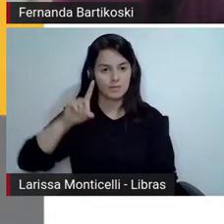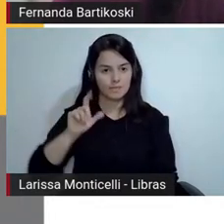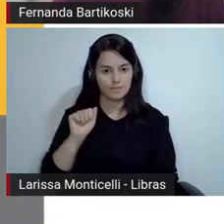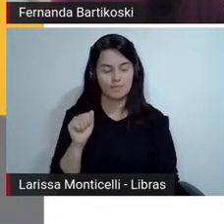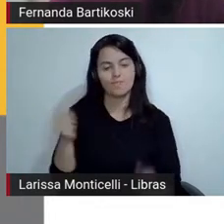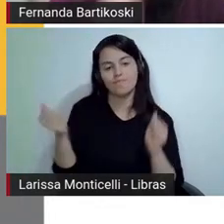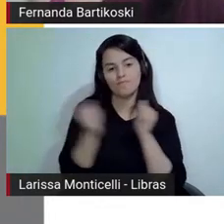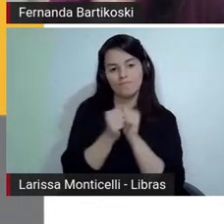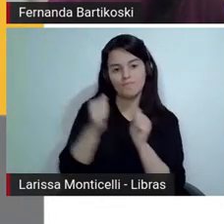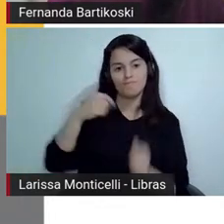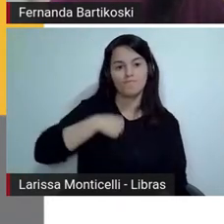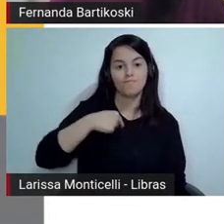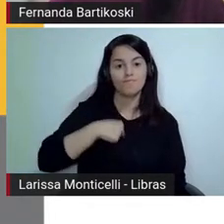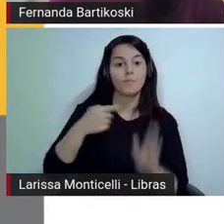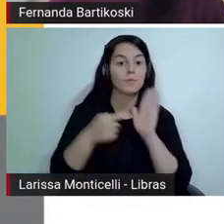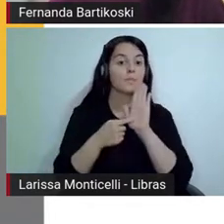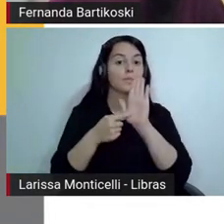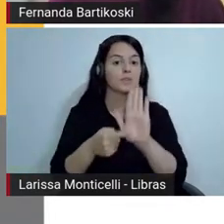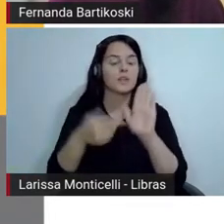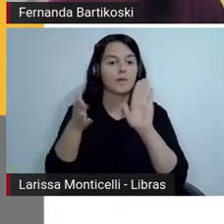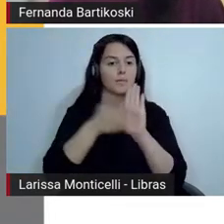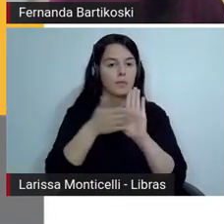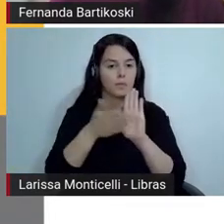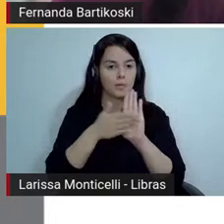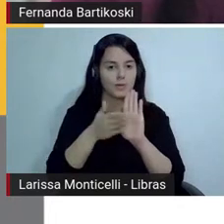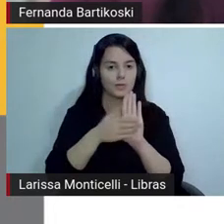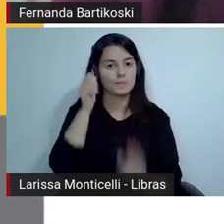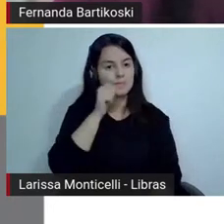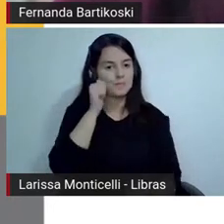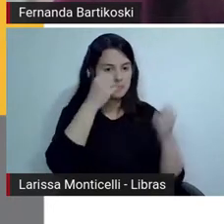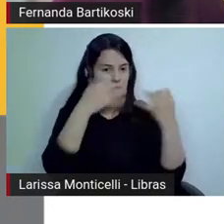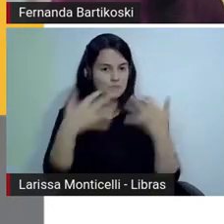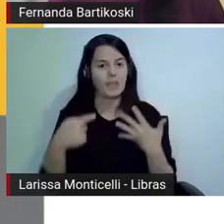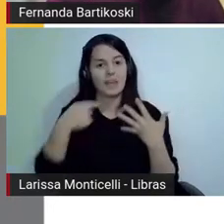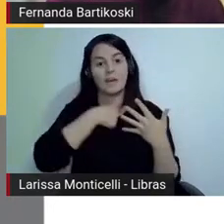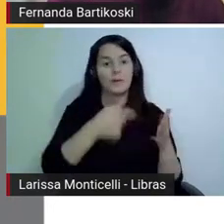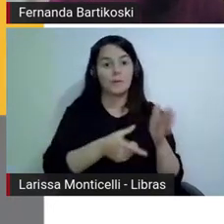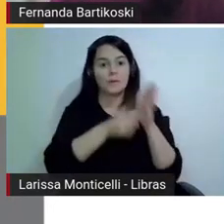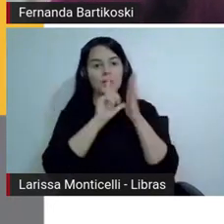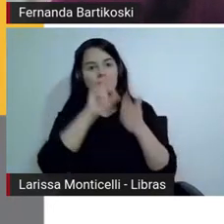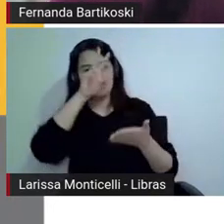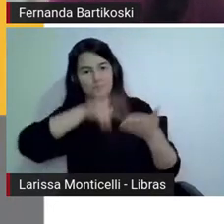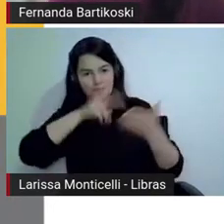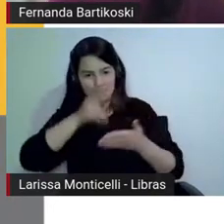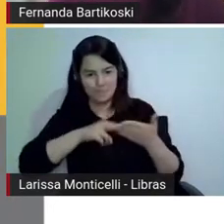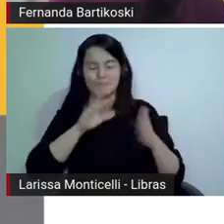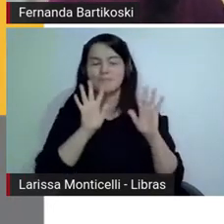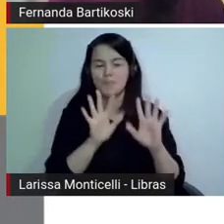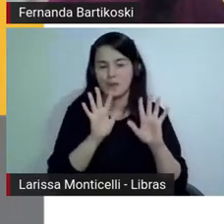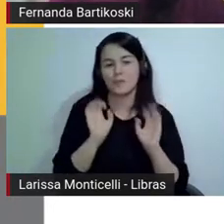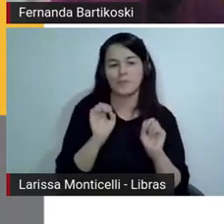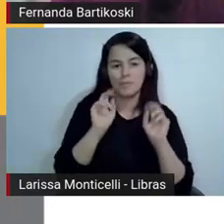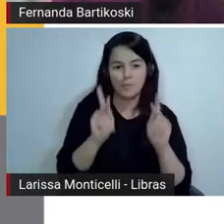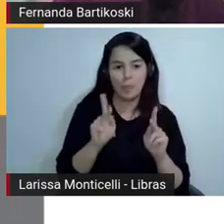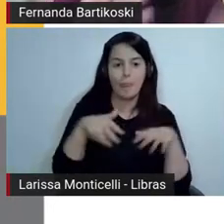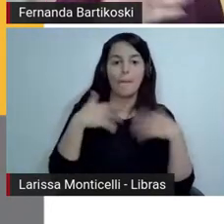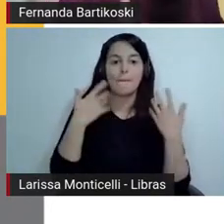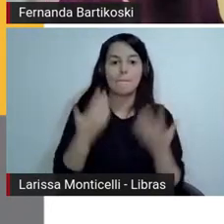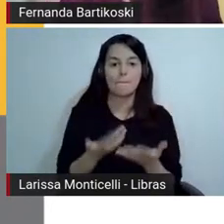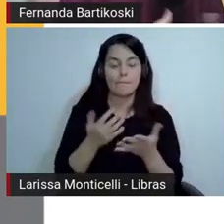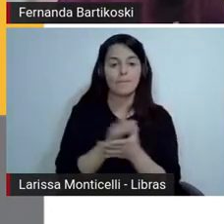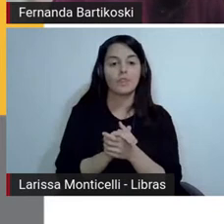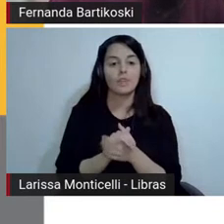é que eu me antecipei a pré-leitura mas vamos lá então para